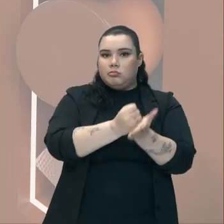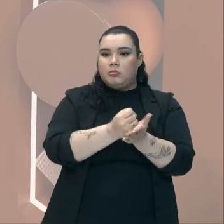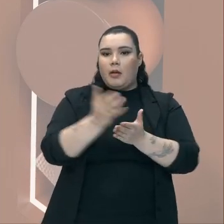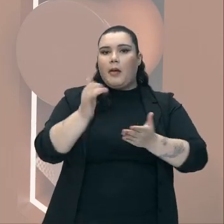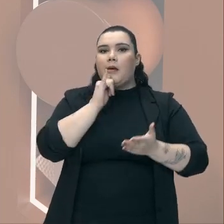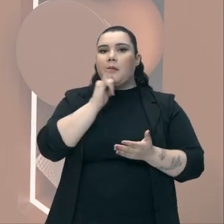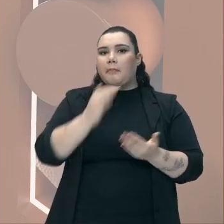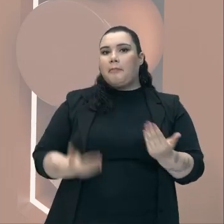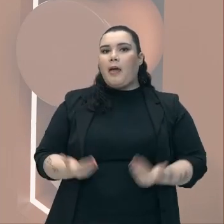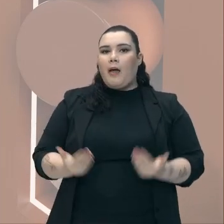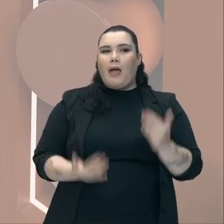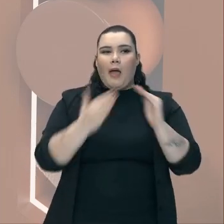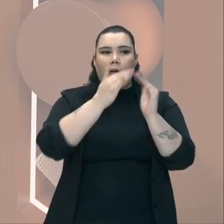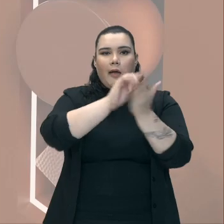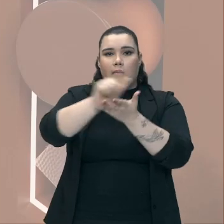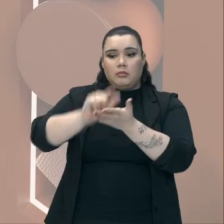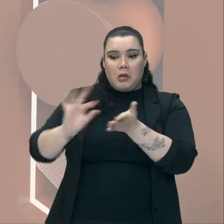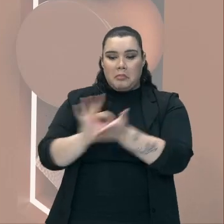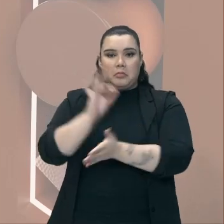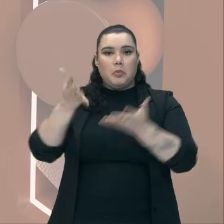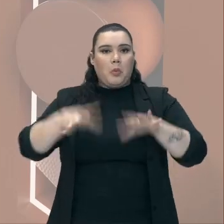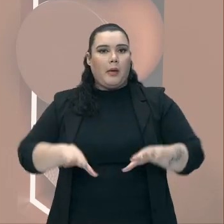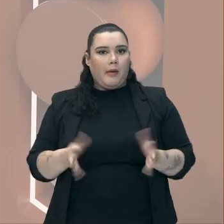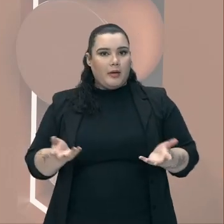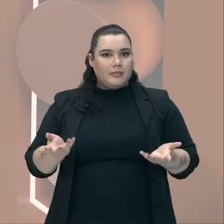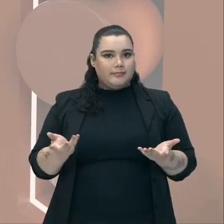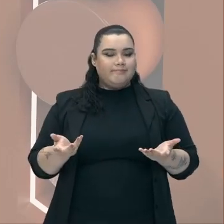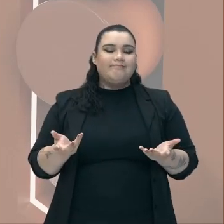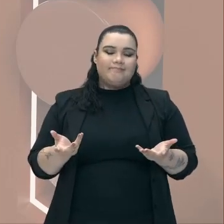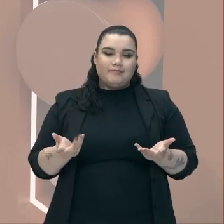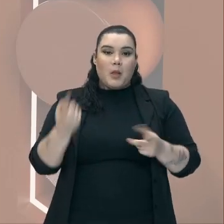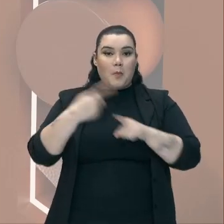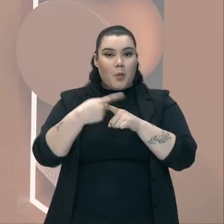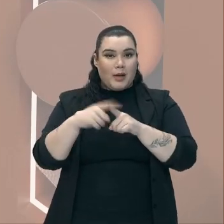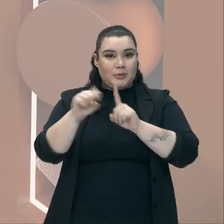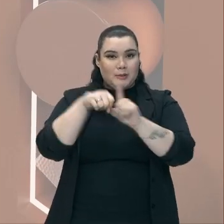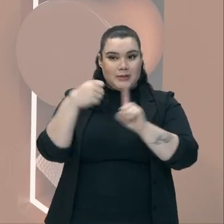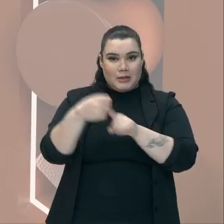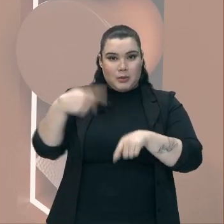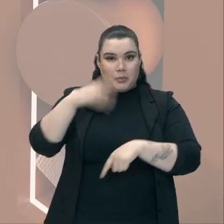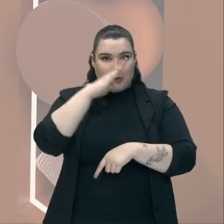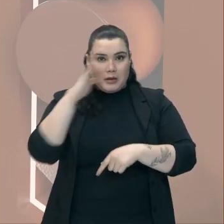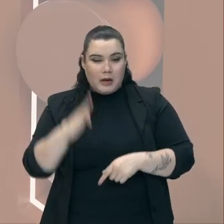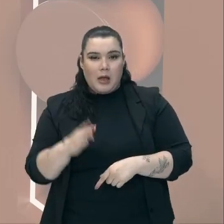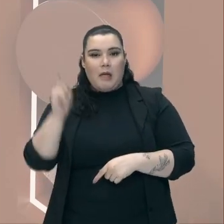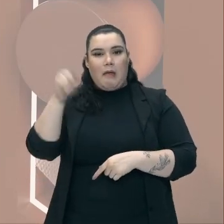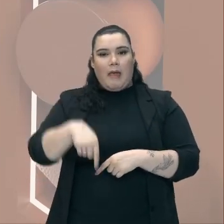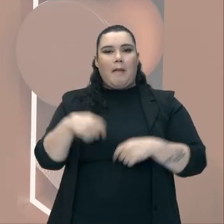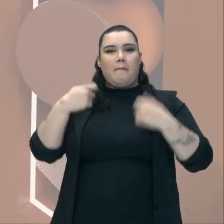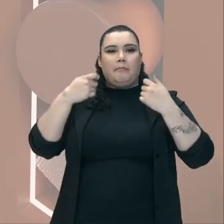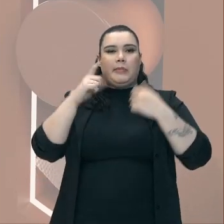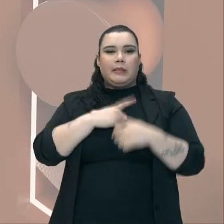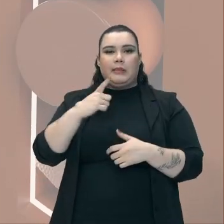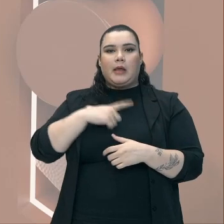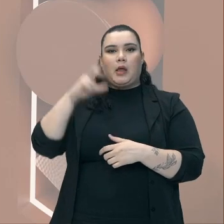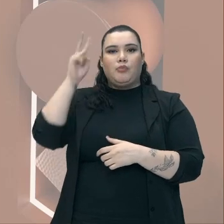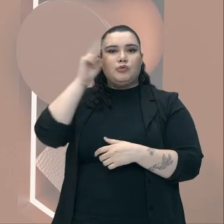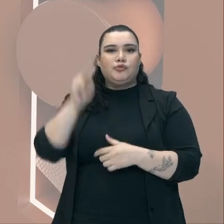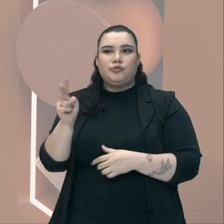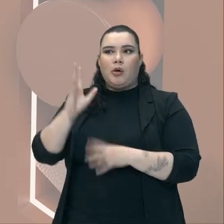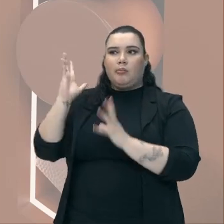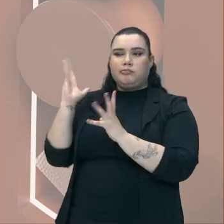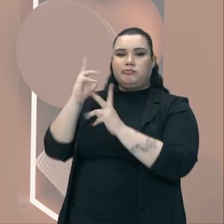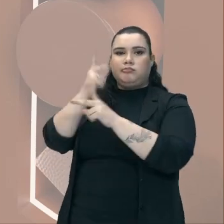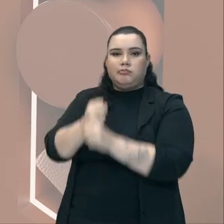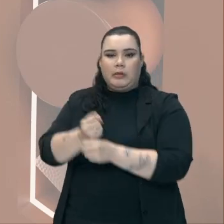Porque a sociedade Brasileira Ela foi construída Em cima De escravidão E de uma elite Que se